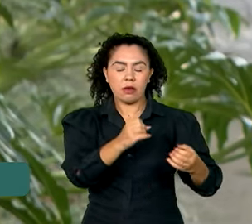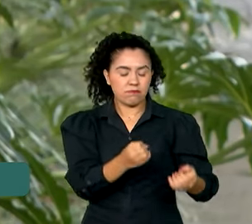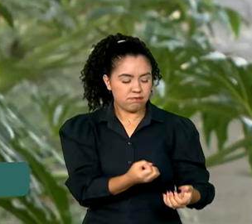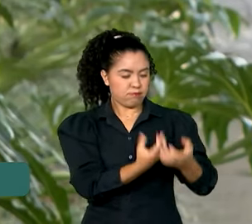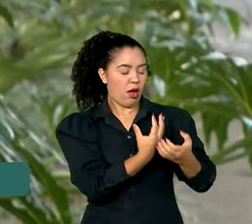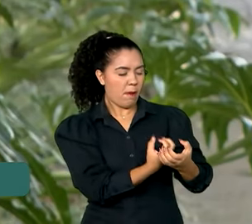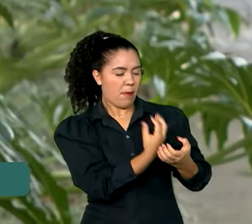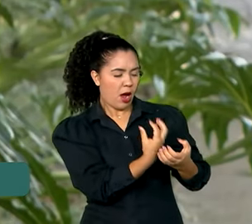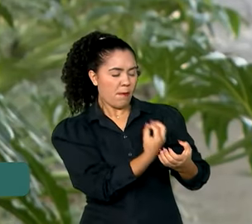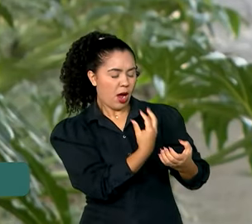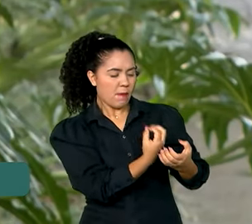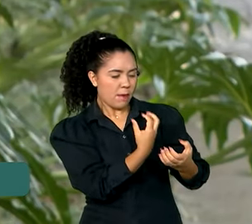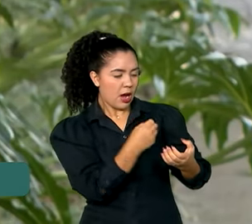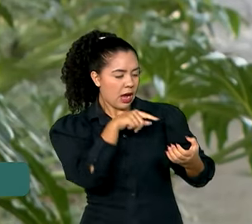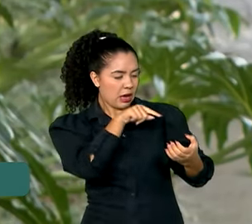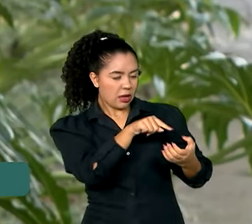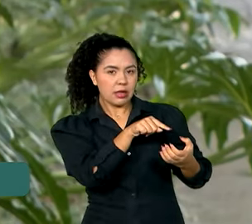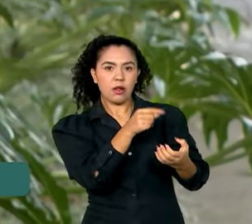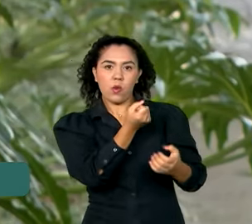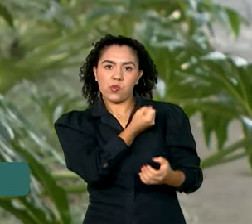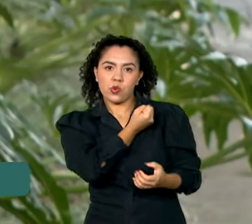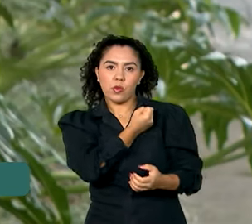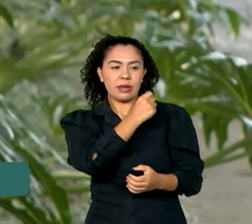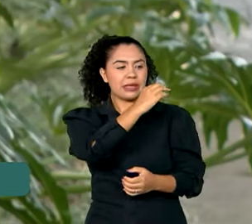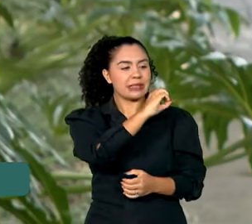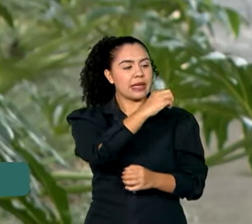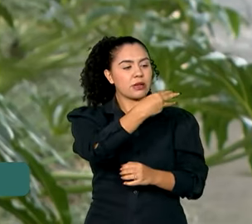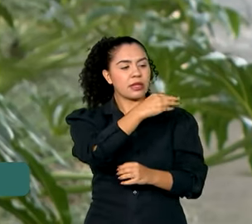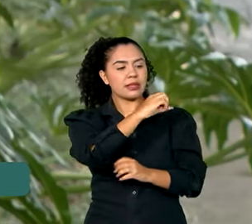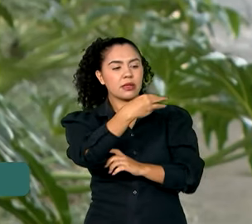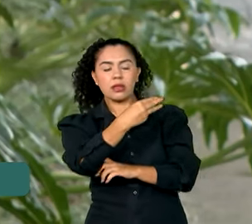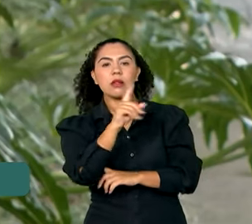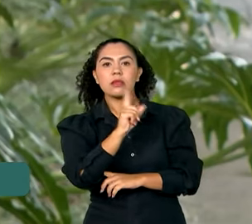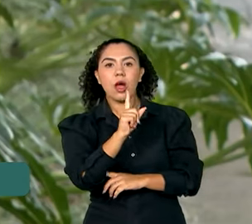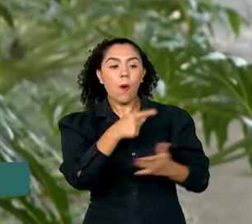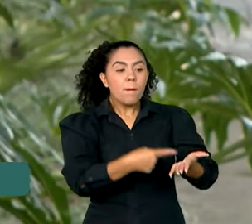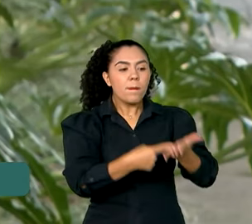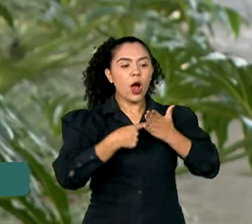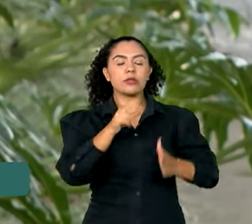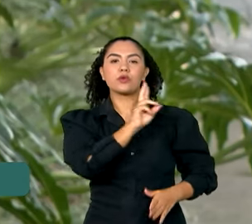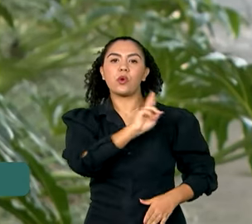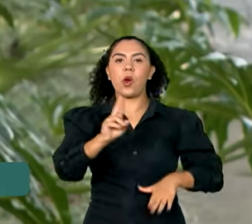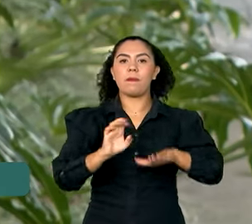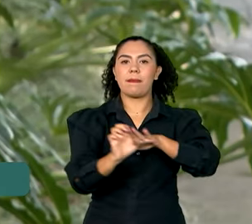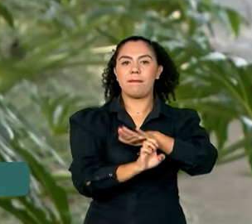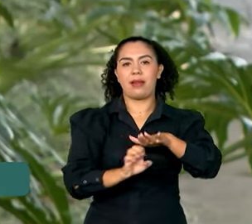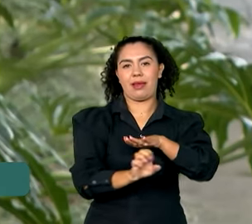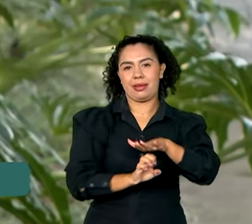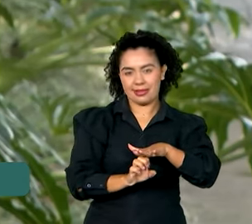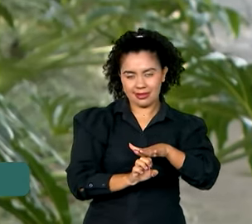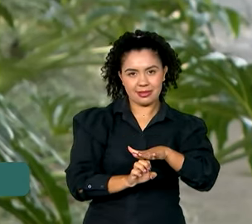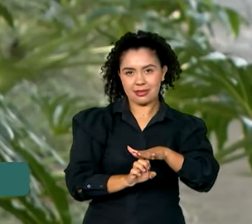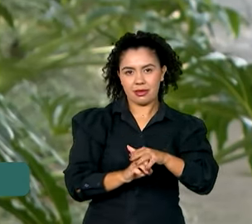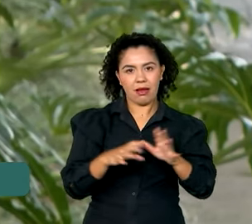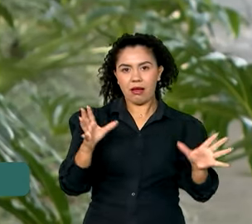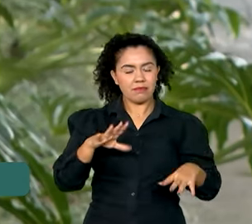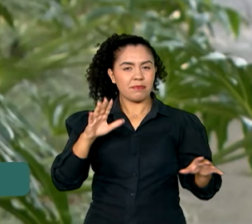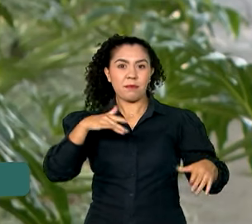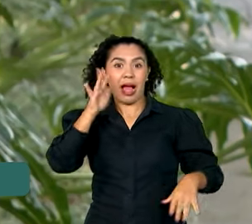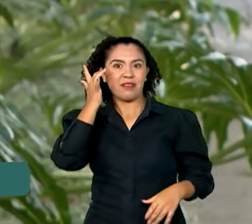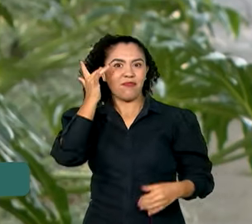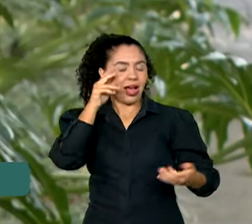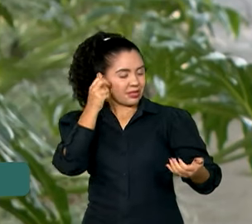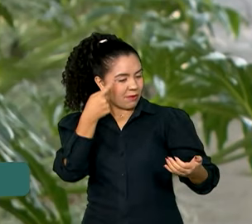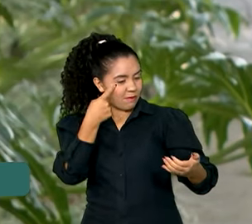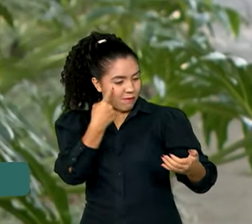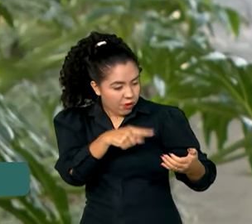prefixo 0303 e aí aparece no lugar o nome da empresa que está ligando. E, nesse caso, fica ainda mais